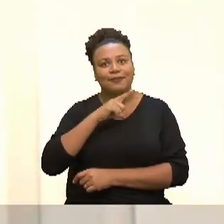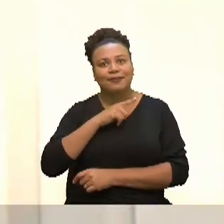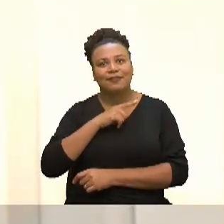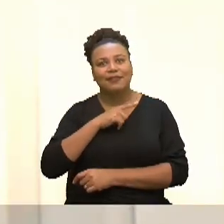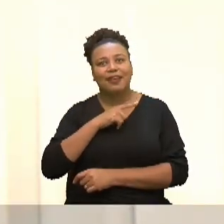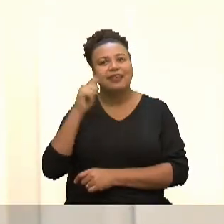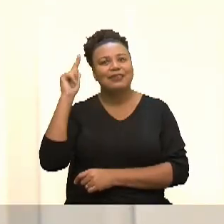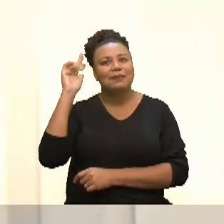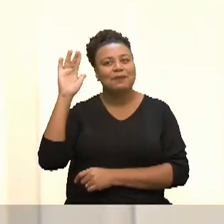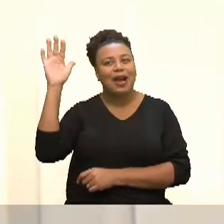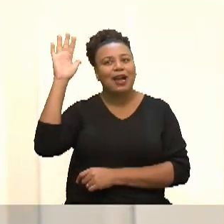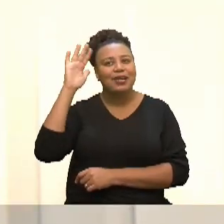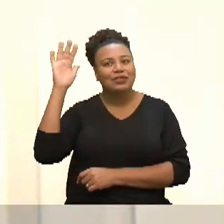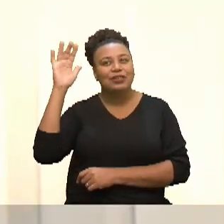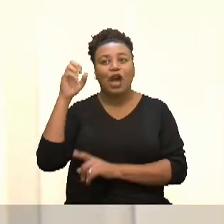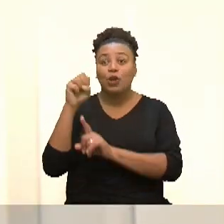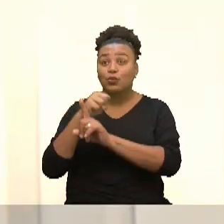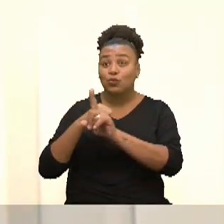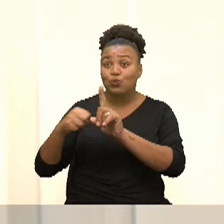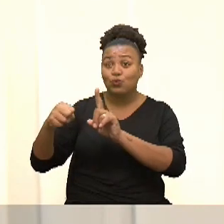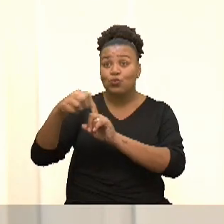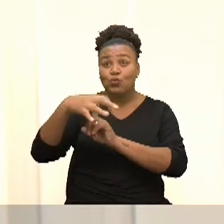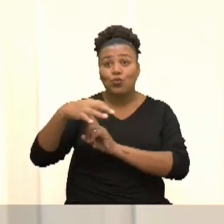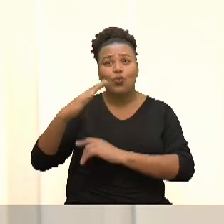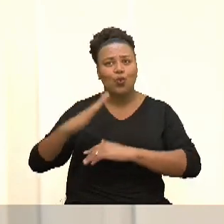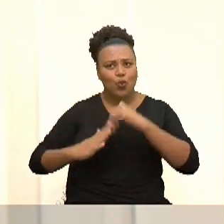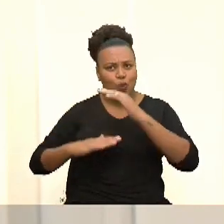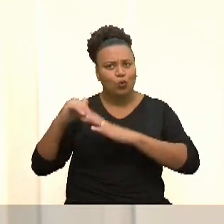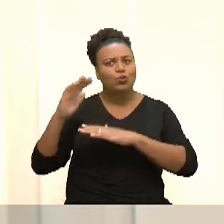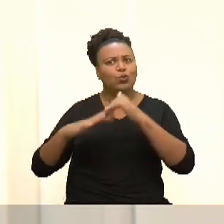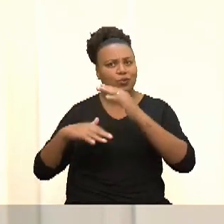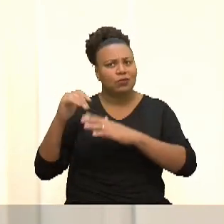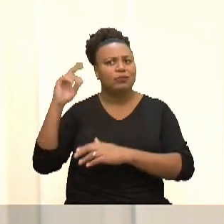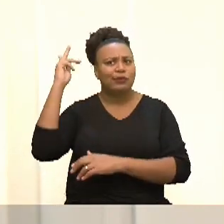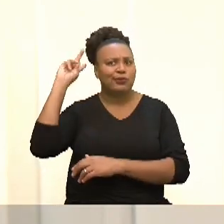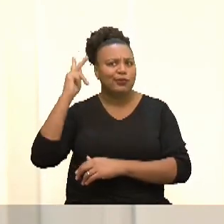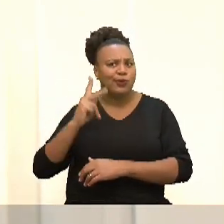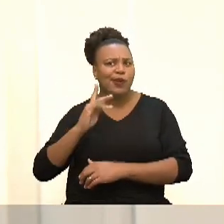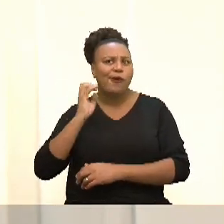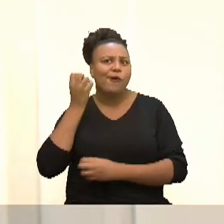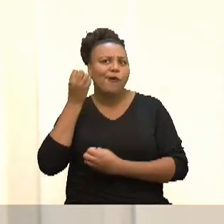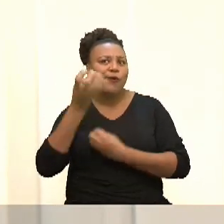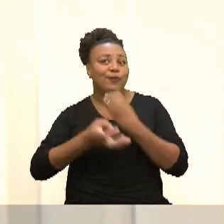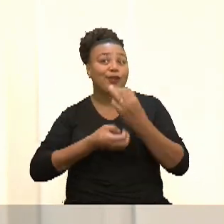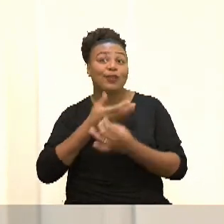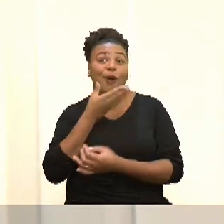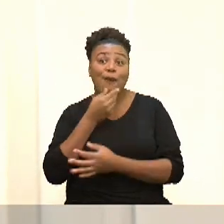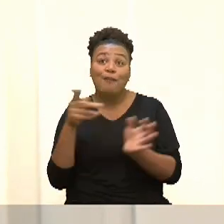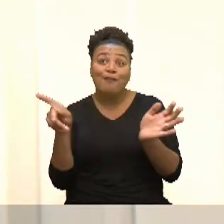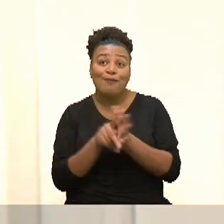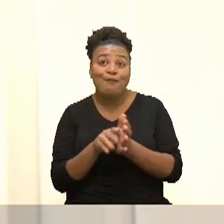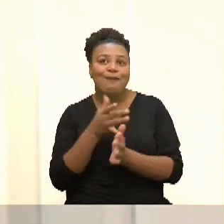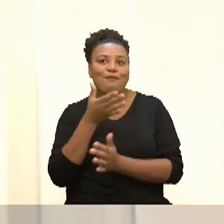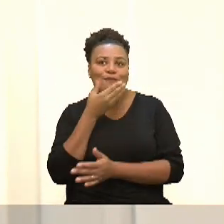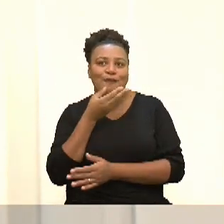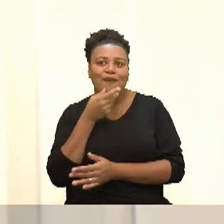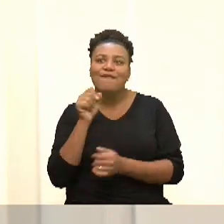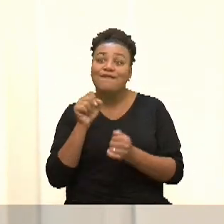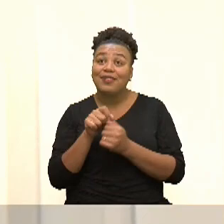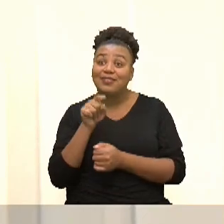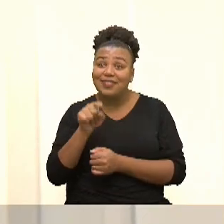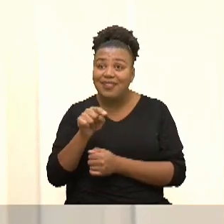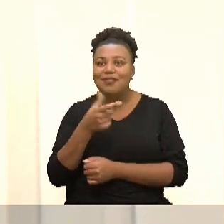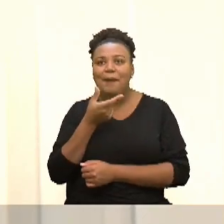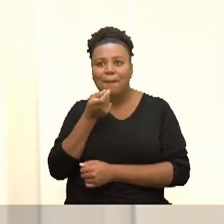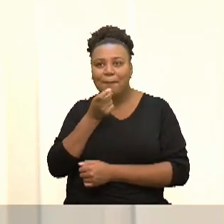esse imaginário todo social construído por uma história que foi contada por homens e para homens faz com que esses